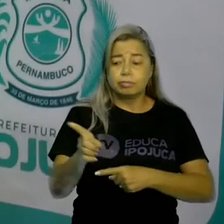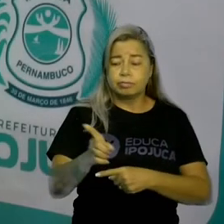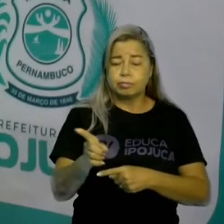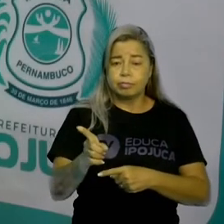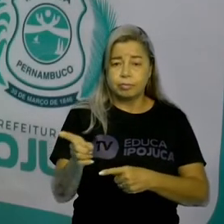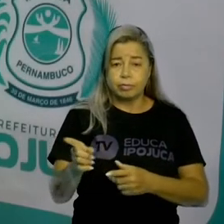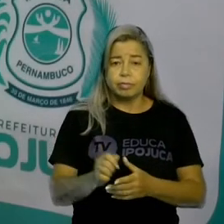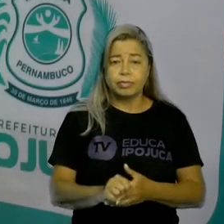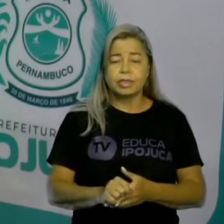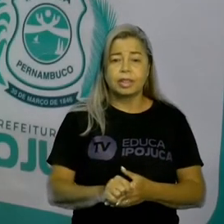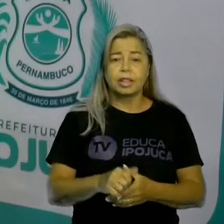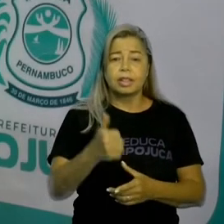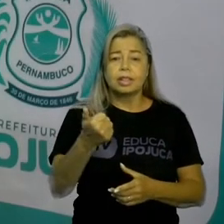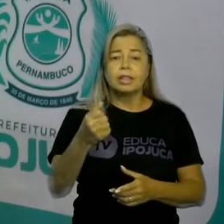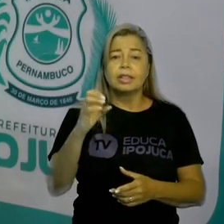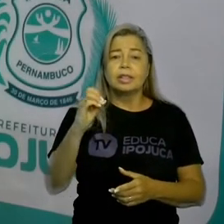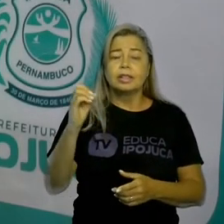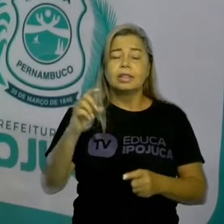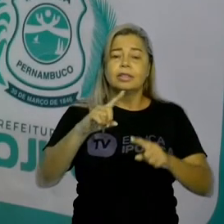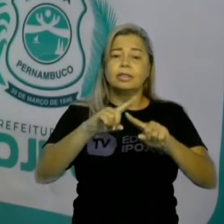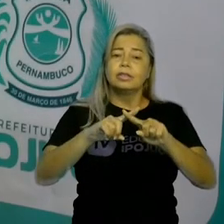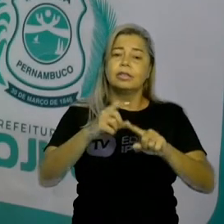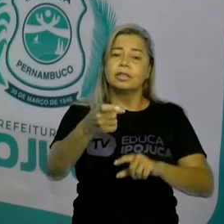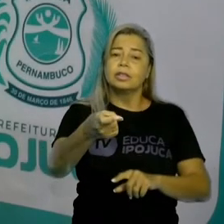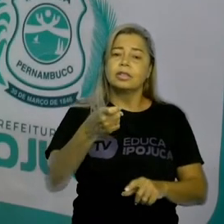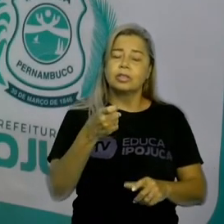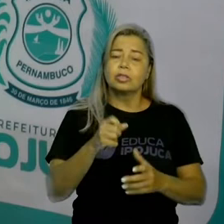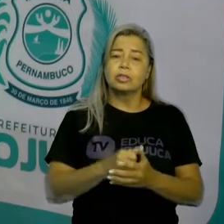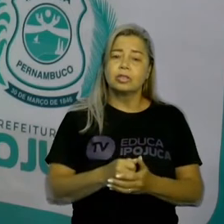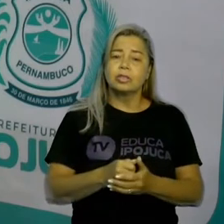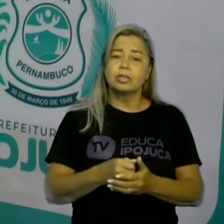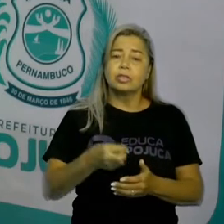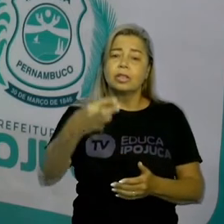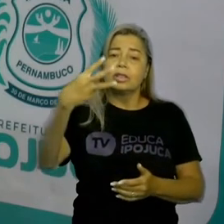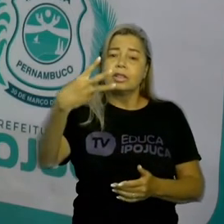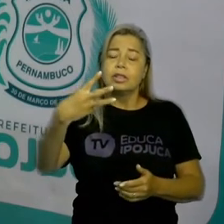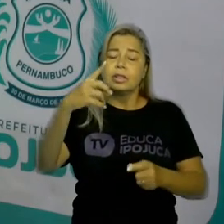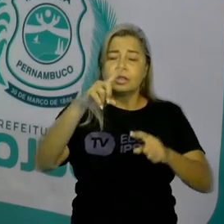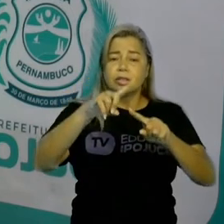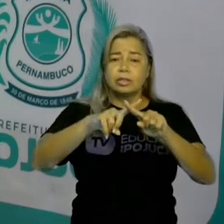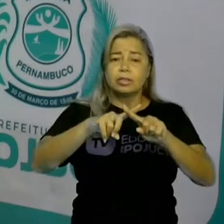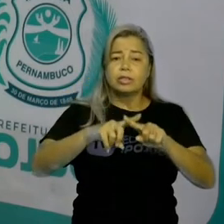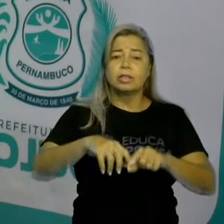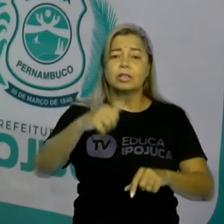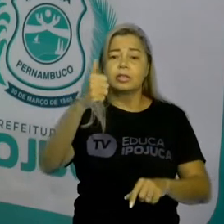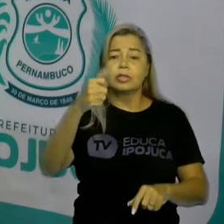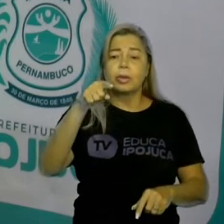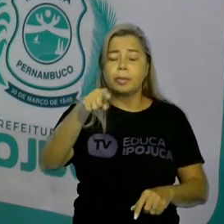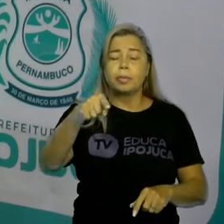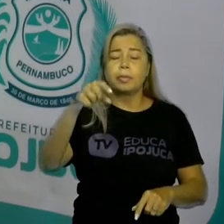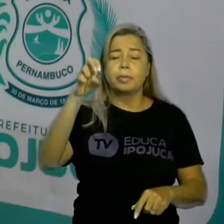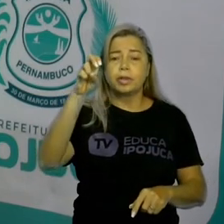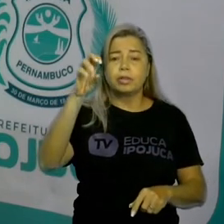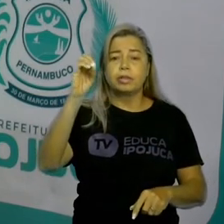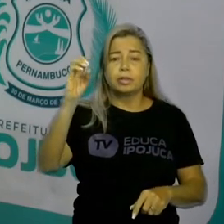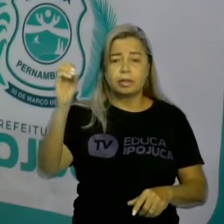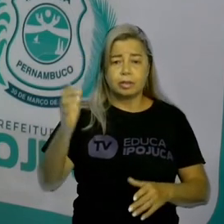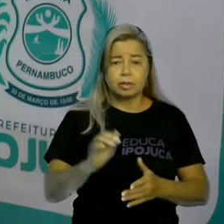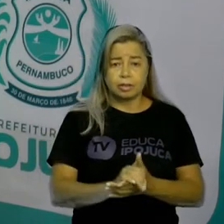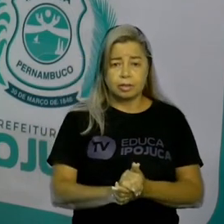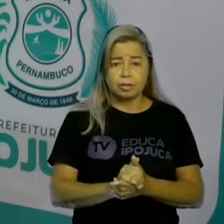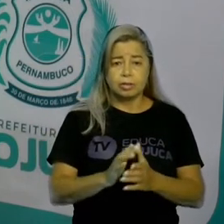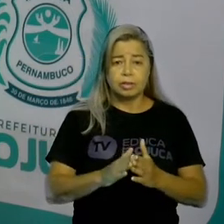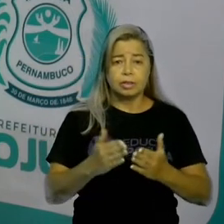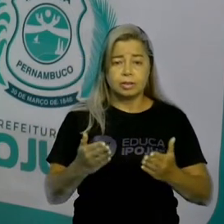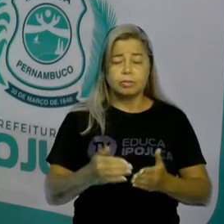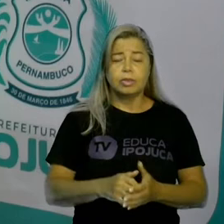multiplicar 100 vezes X e 3 vezes 1.500. Então, ficará assim. 100 vezes